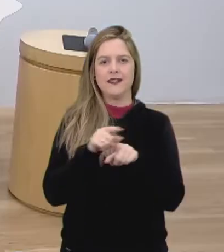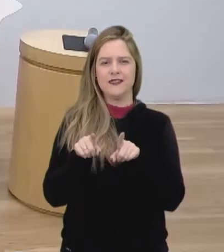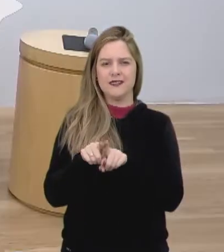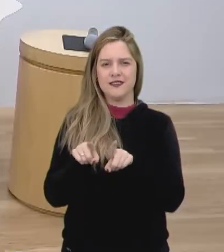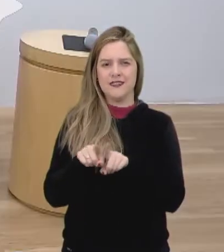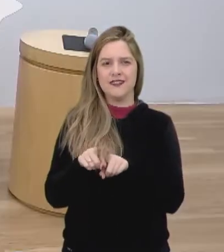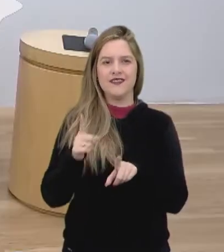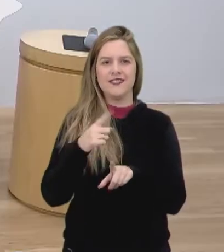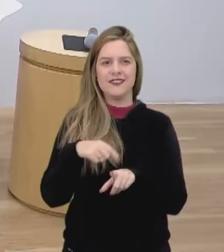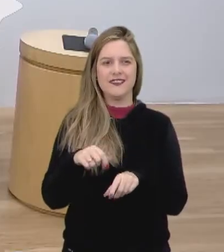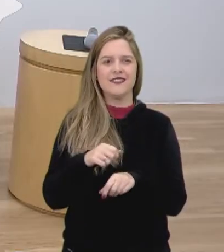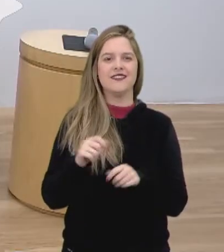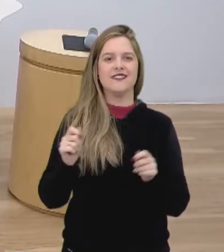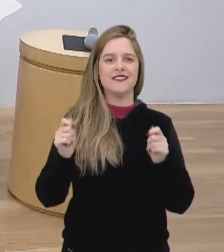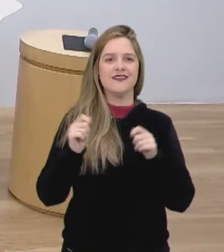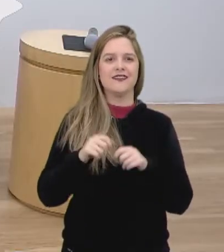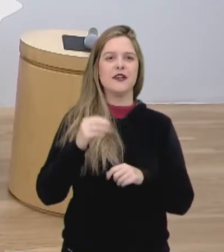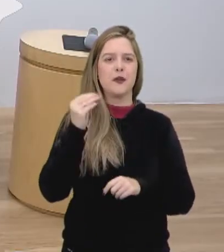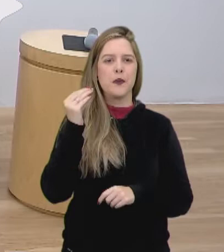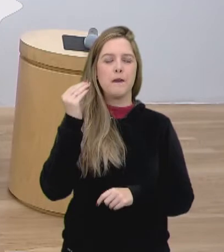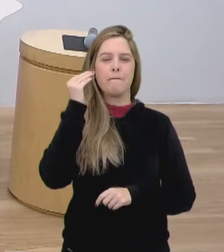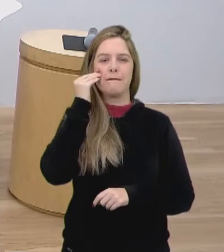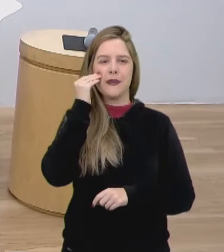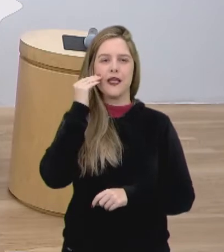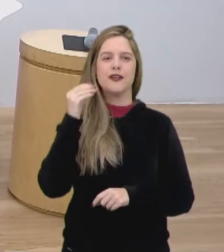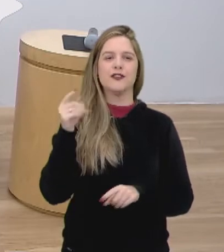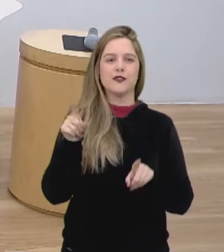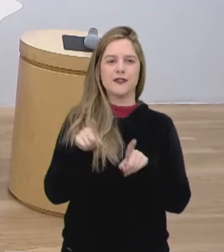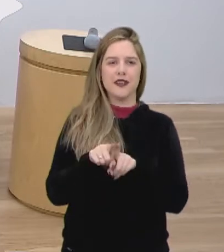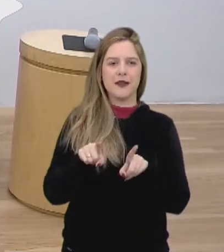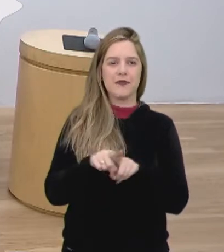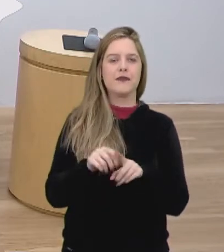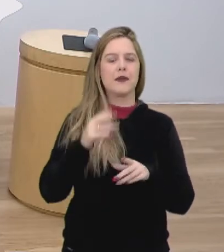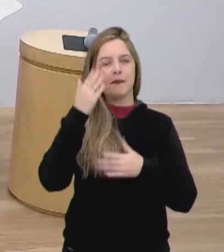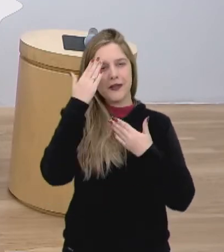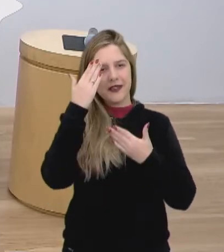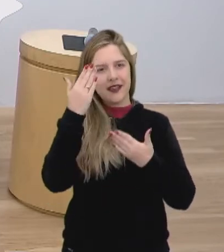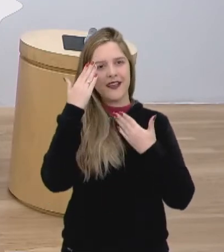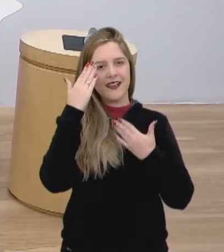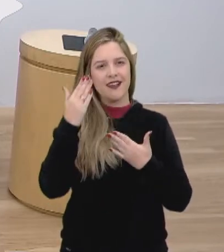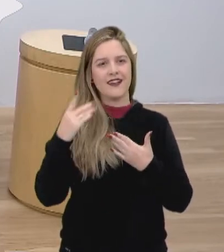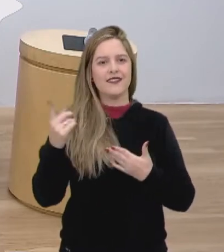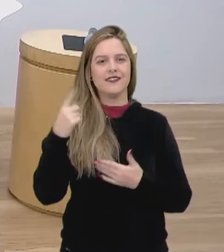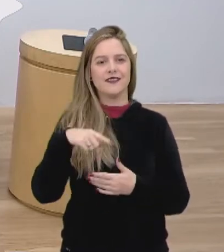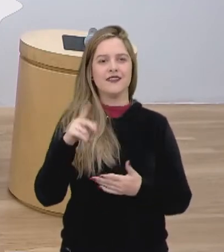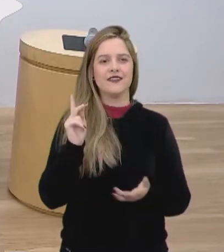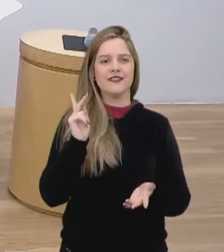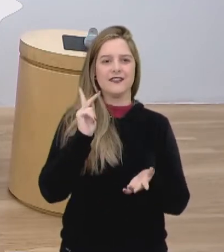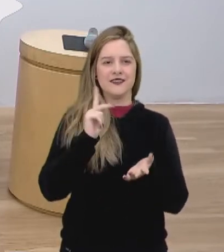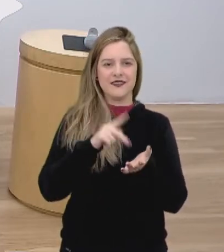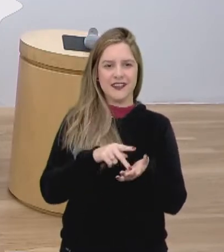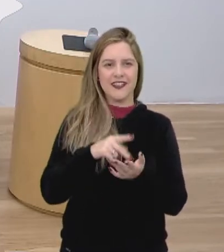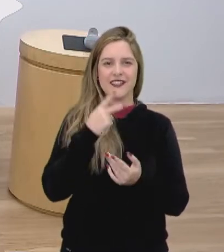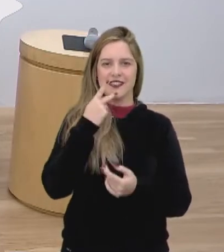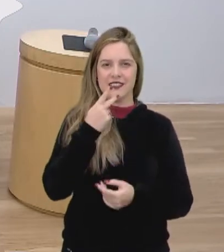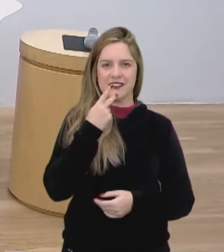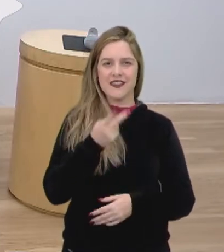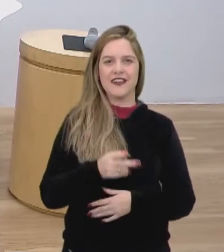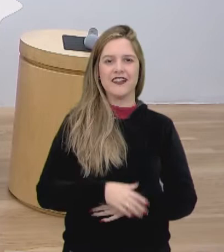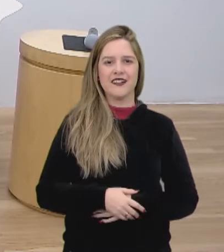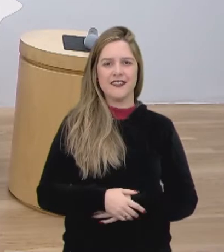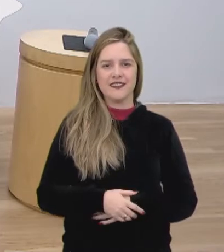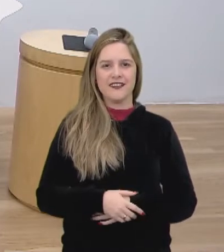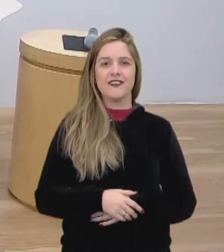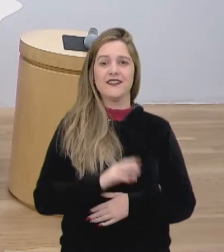que estão junto aí com nós na aula. Beijo Kayane, beijo Yasmin, obrigada aí por interpretar, é assim que se fala, interpretar nossa